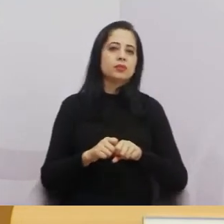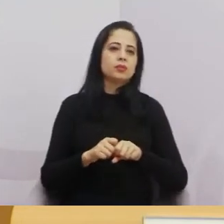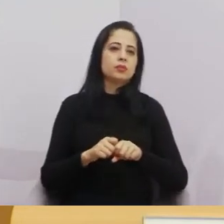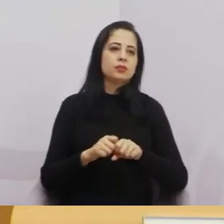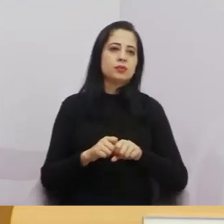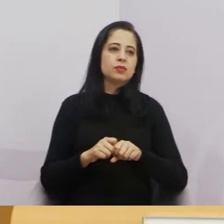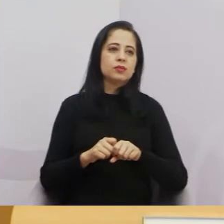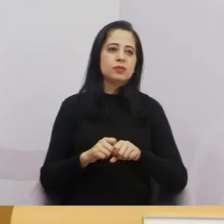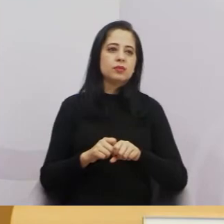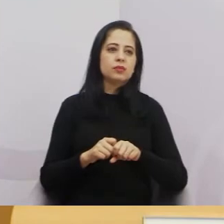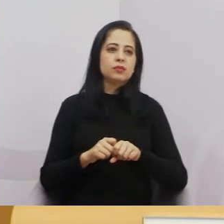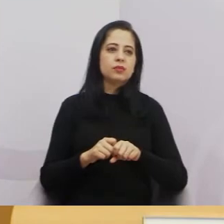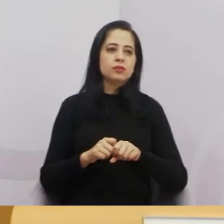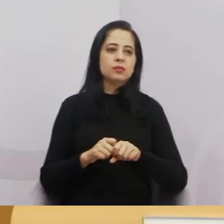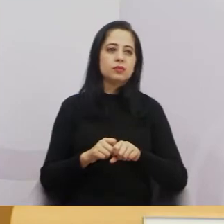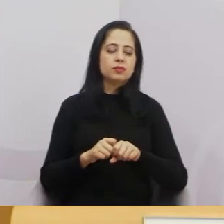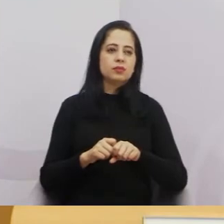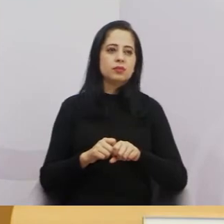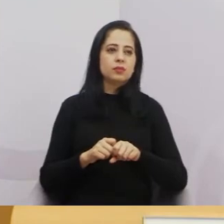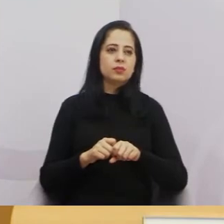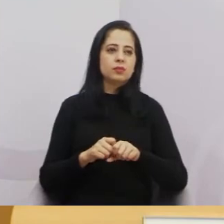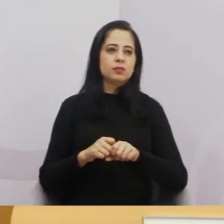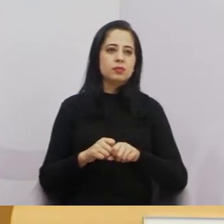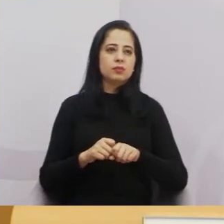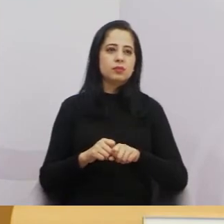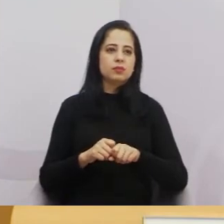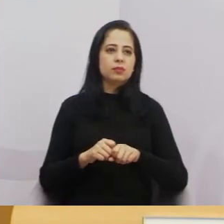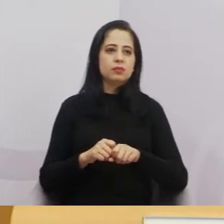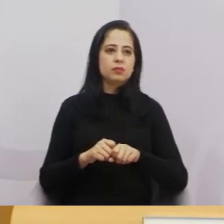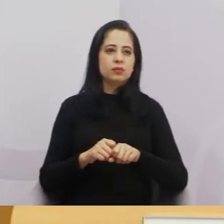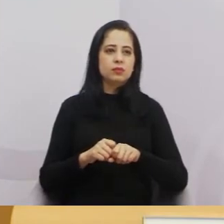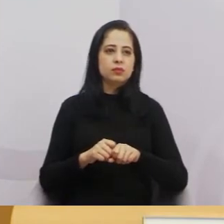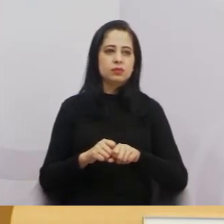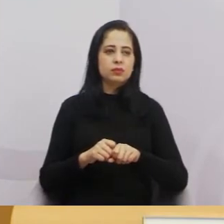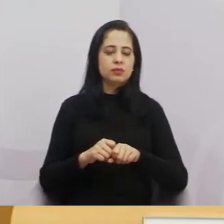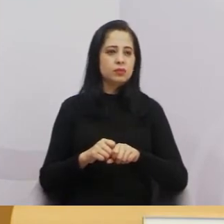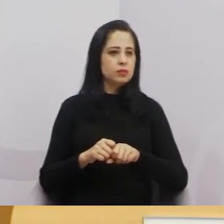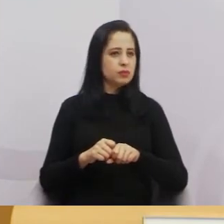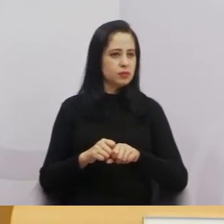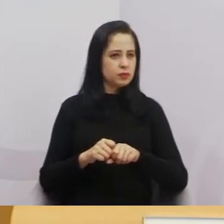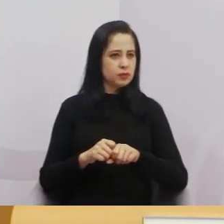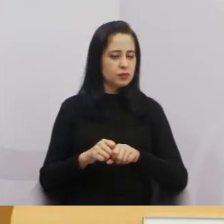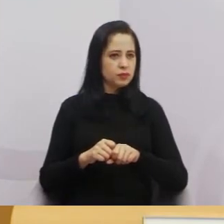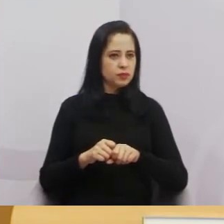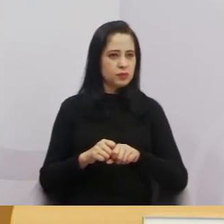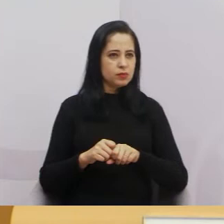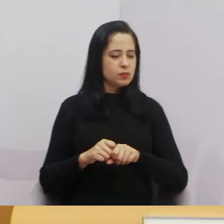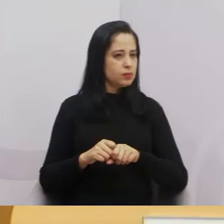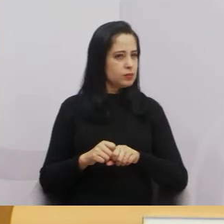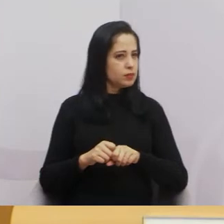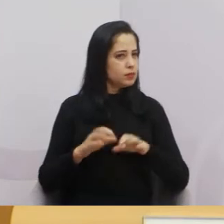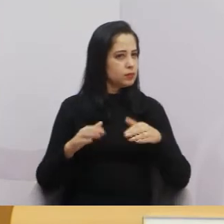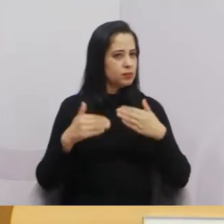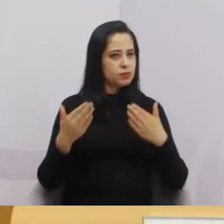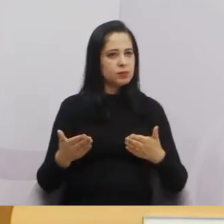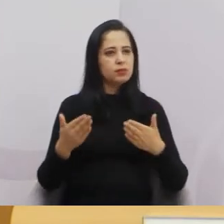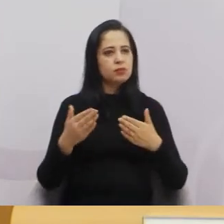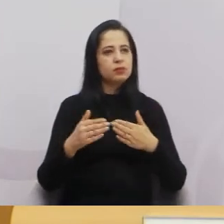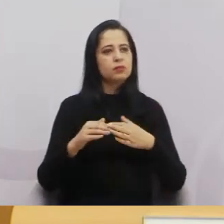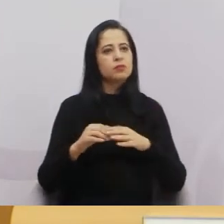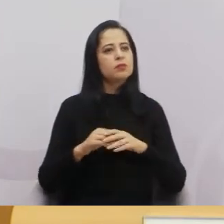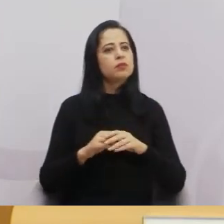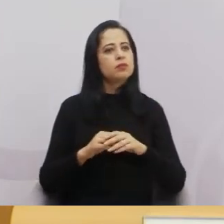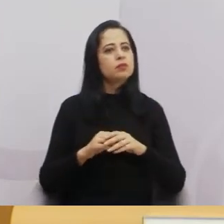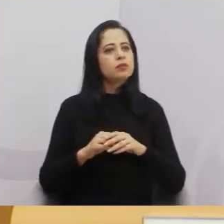tá? Com o selo de produção artesanal, caso. Então, houve essa notícia